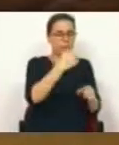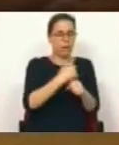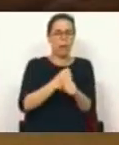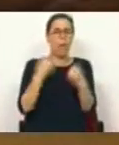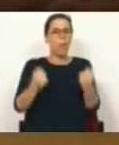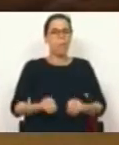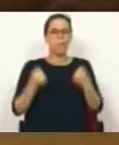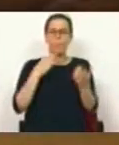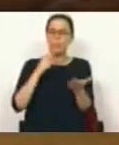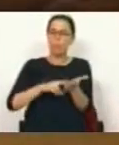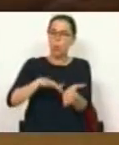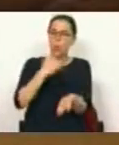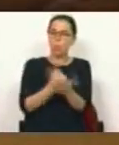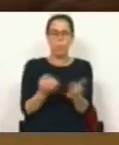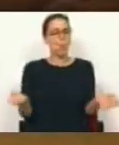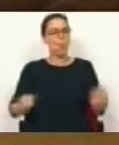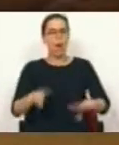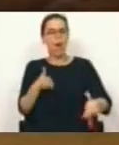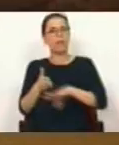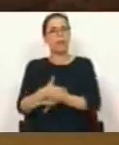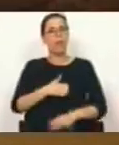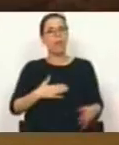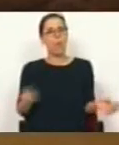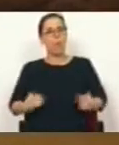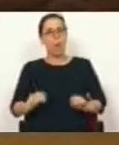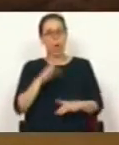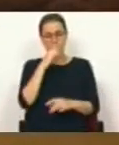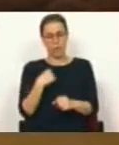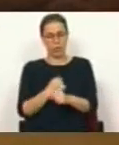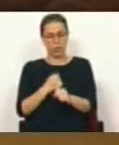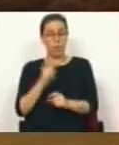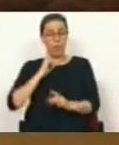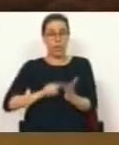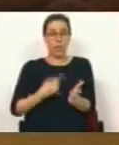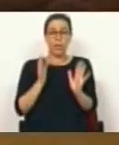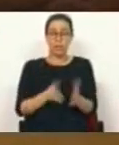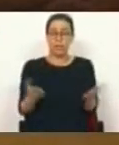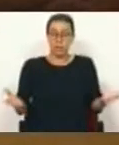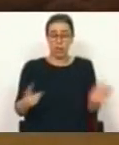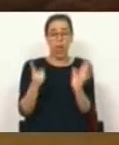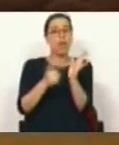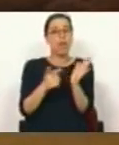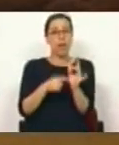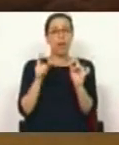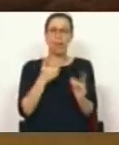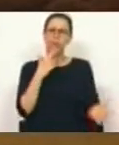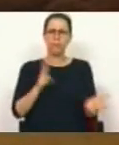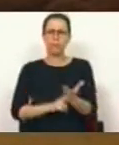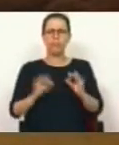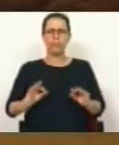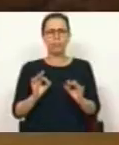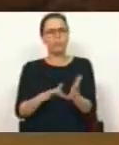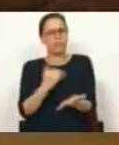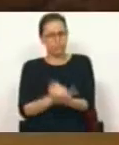conseguirem ter um vínculo efetivo e direto com a empresa a quem presta um trabalho indispensável e cujas necessidades são, de facto,